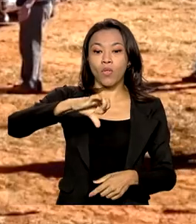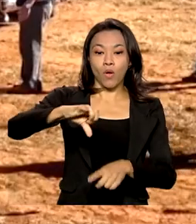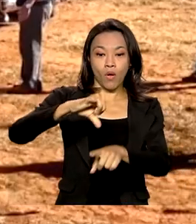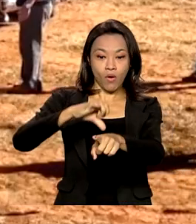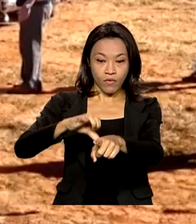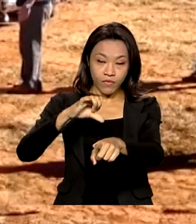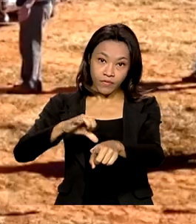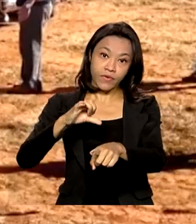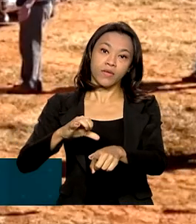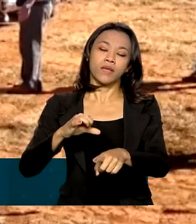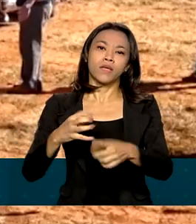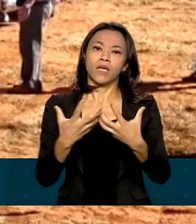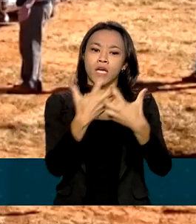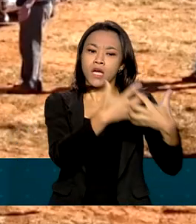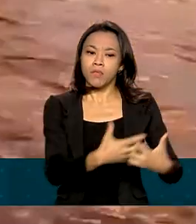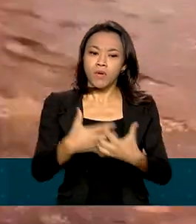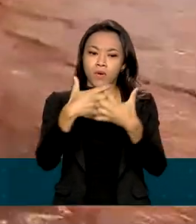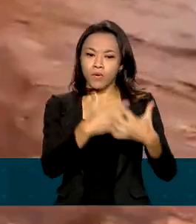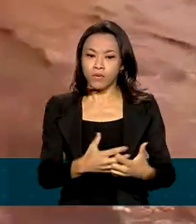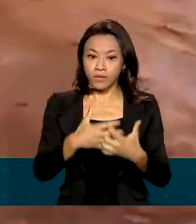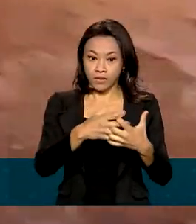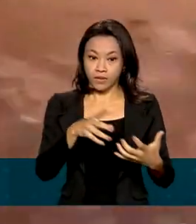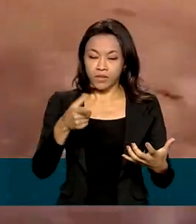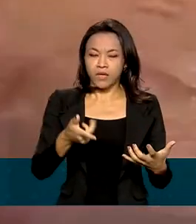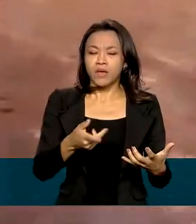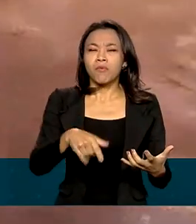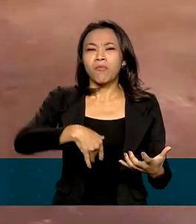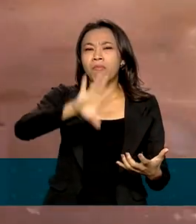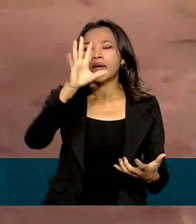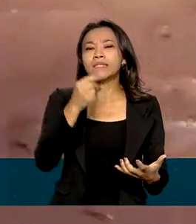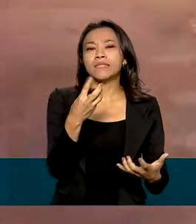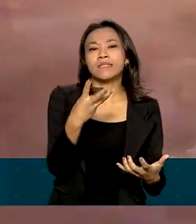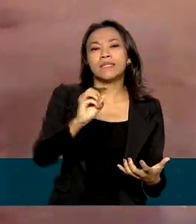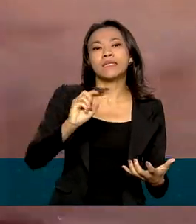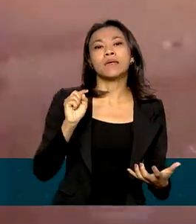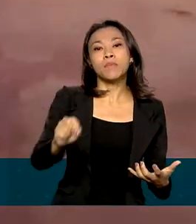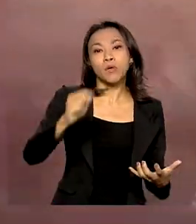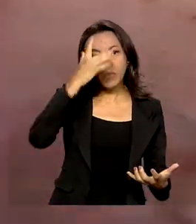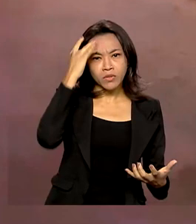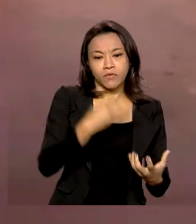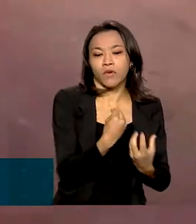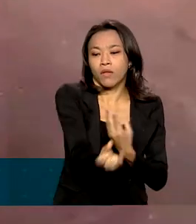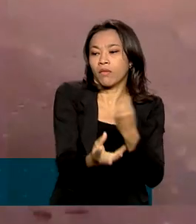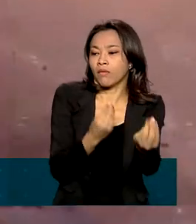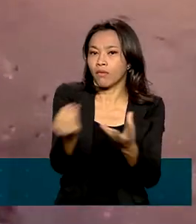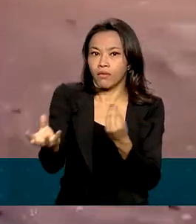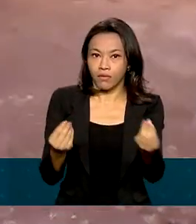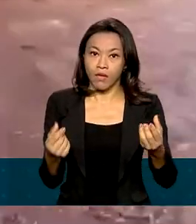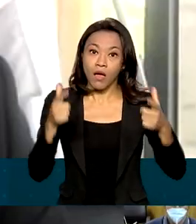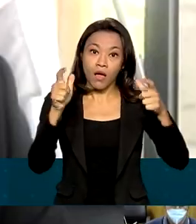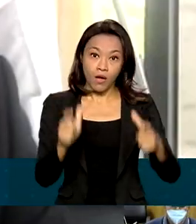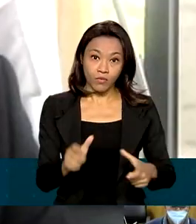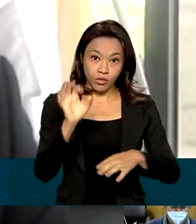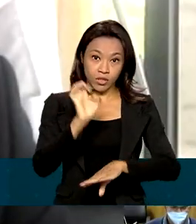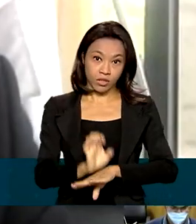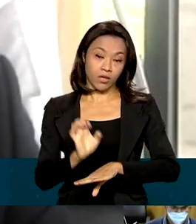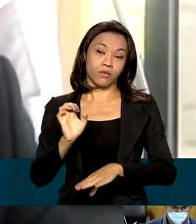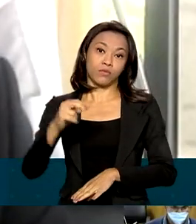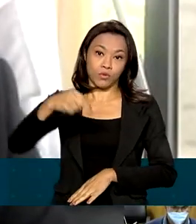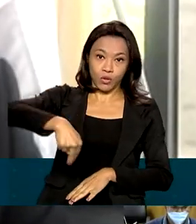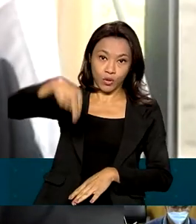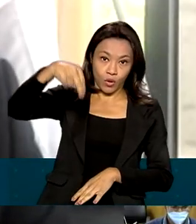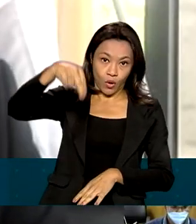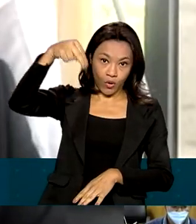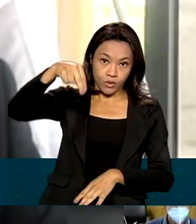toneladas de mercadorias apreendidas a mais de 30 mil pessoas atingidas pelas fortes chuvas no norte de Minas Gerais. Várias outras